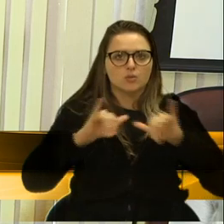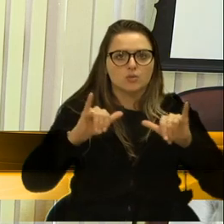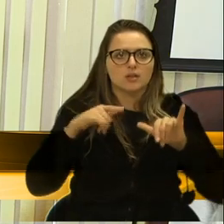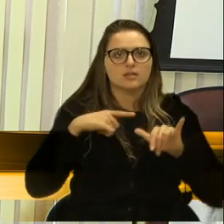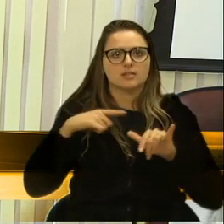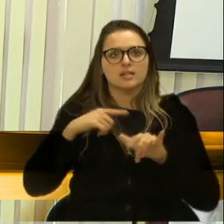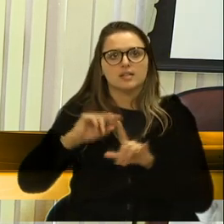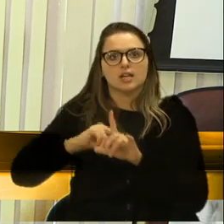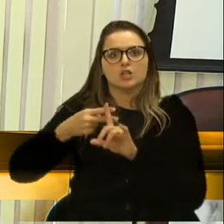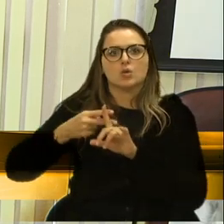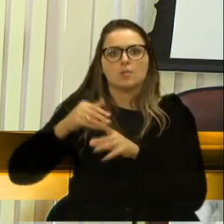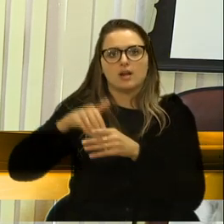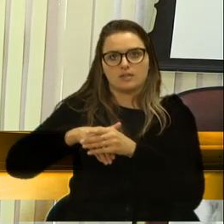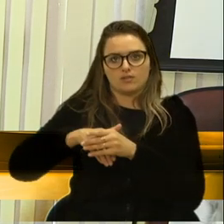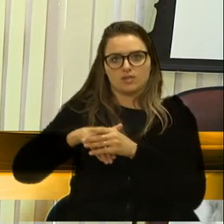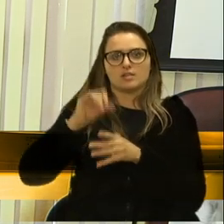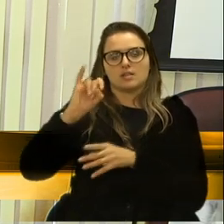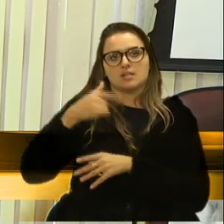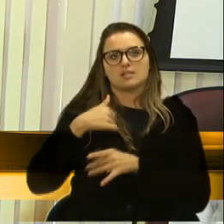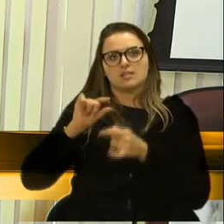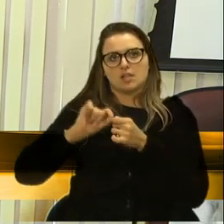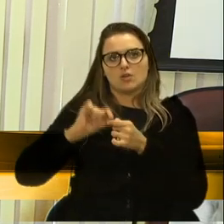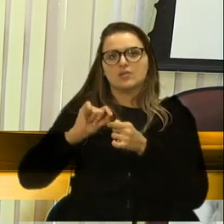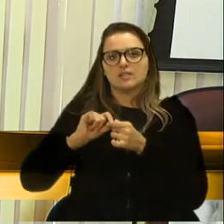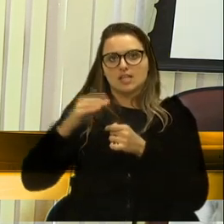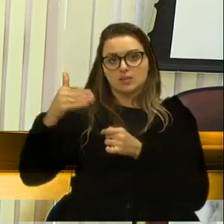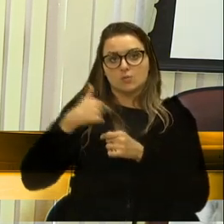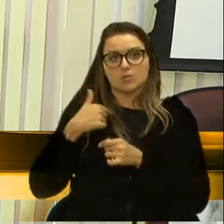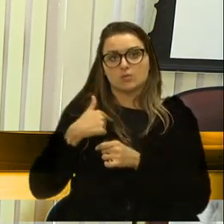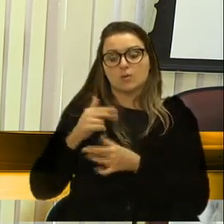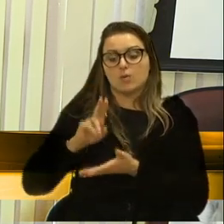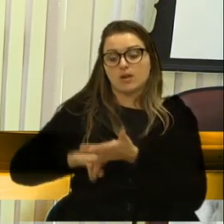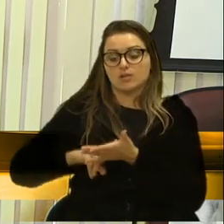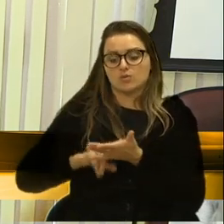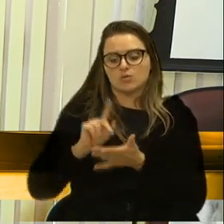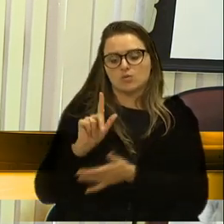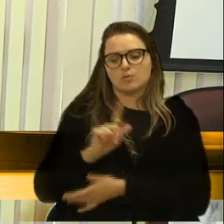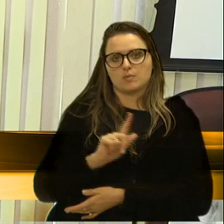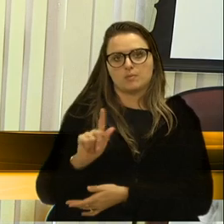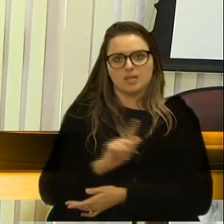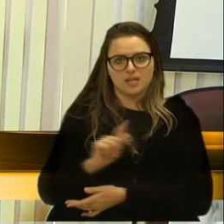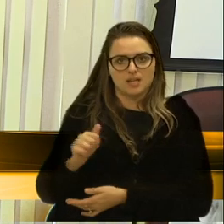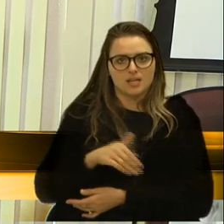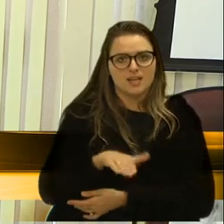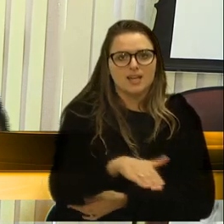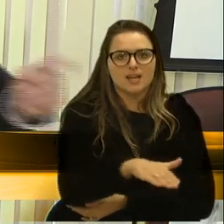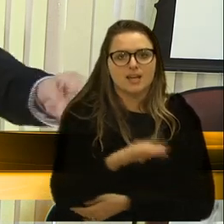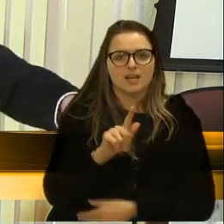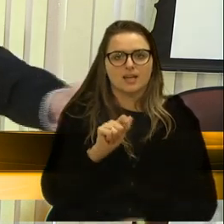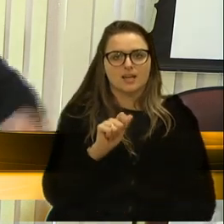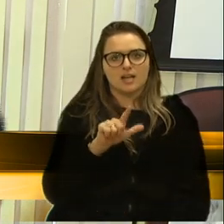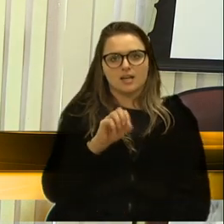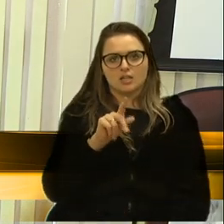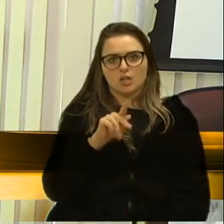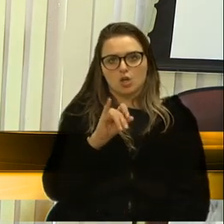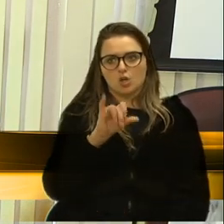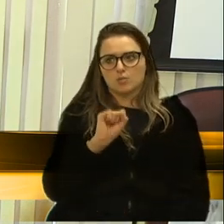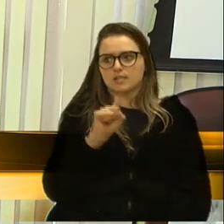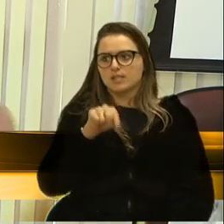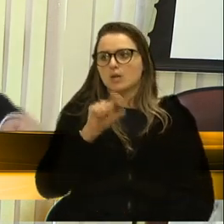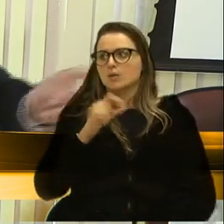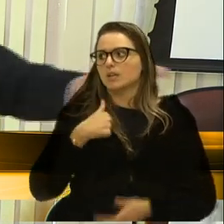dobrado a votação, se eu fizesse isso enquanto superfeita de Galó. Eu me preocupei em trabalhar e dar retorno. E é isso que eu vou fazer.